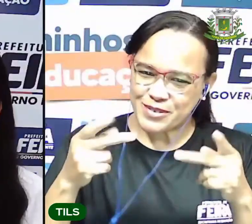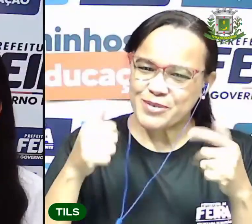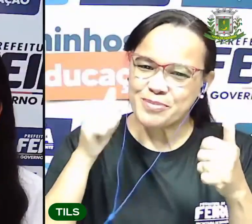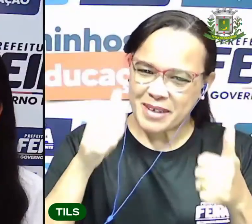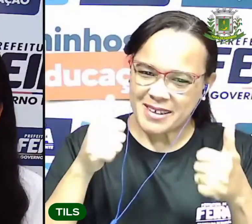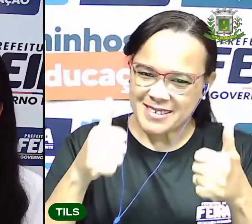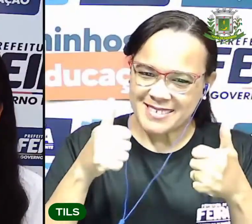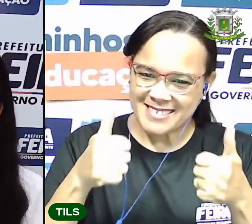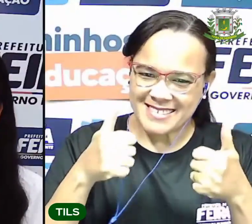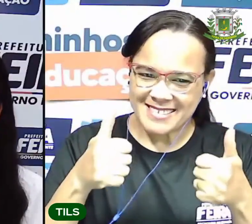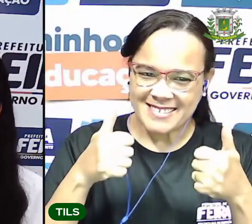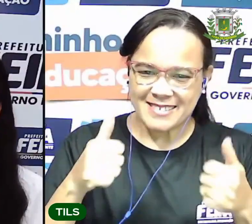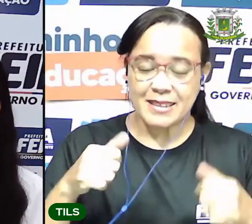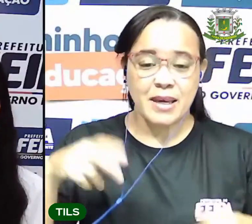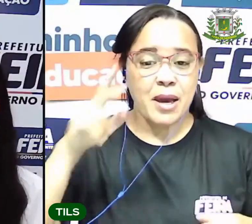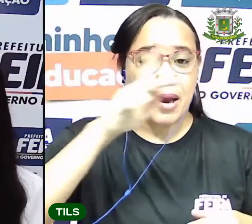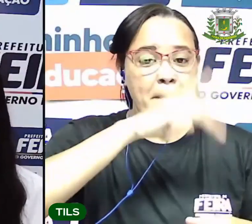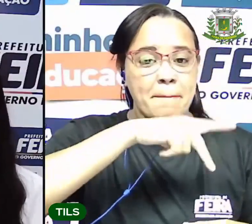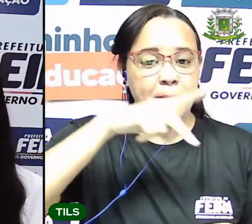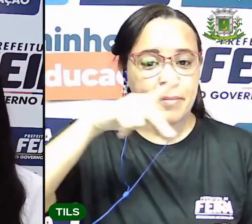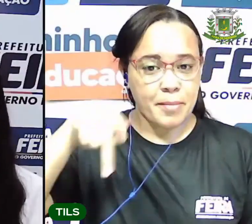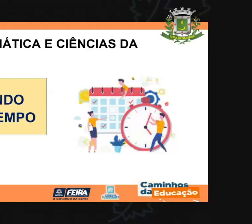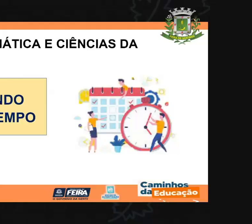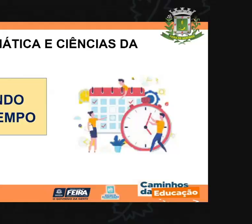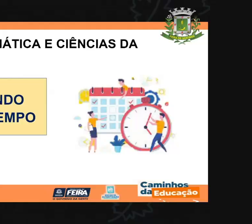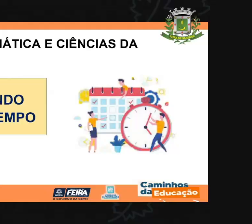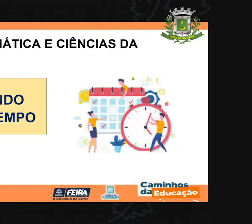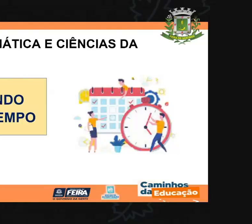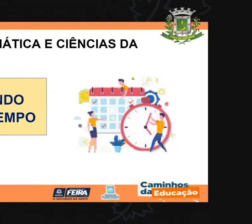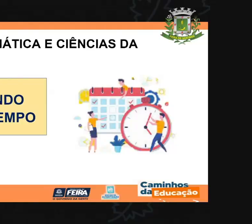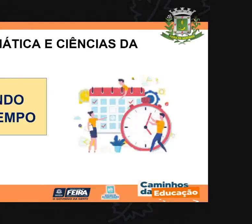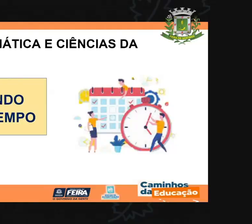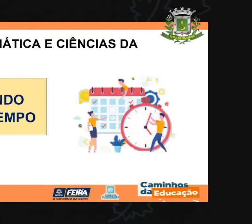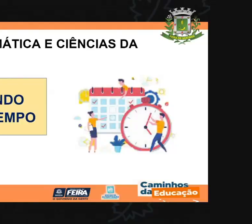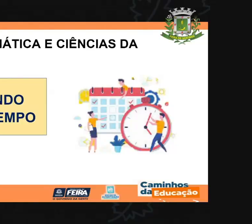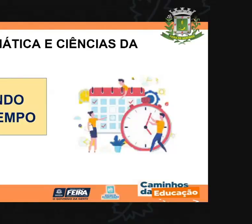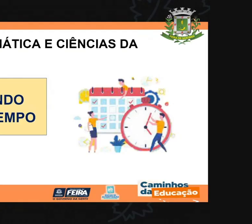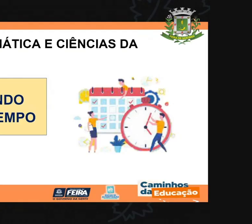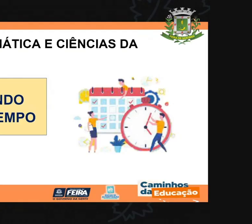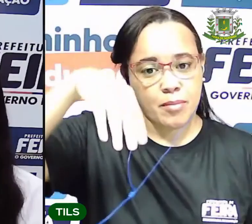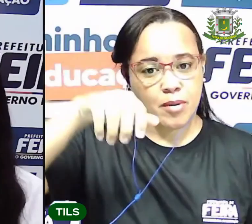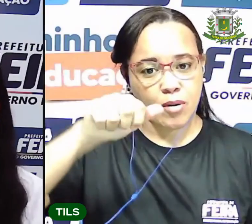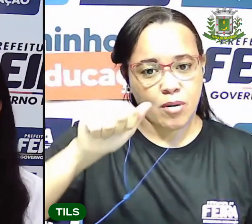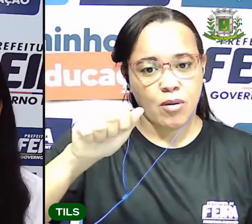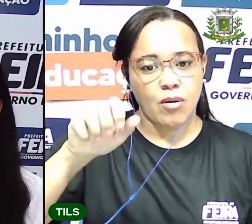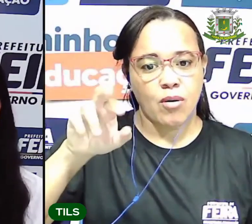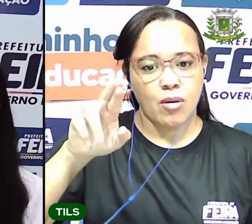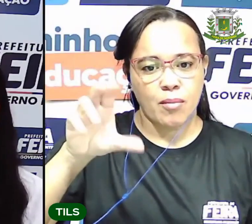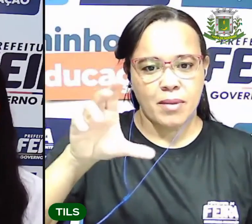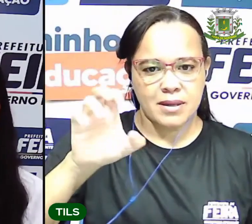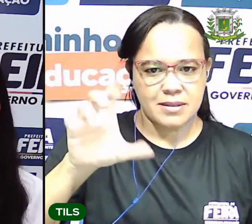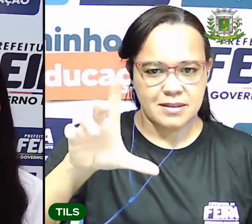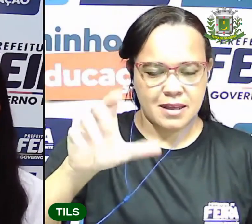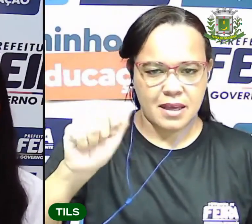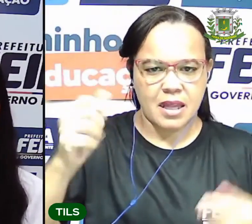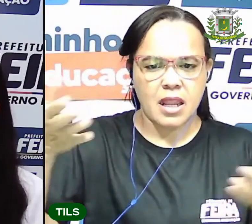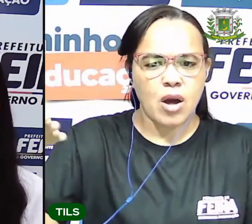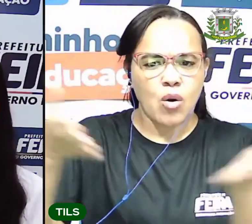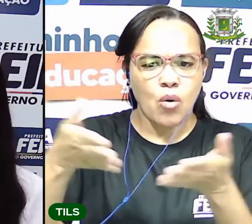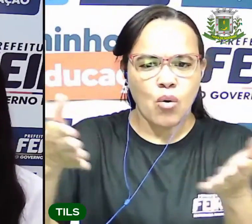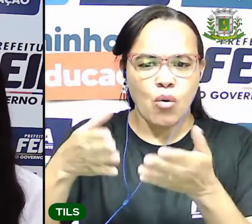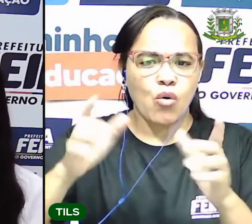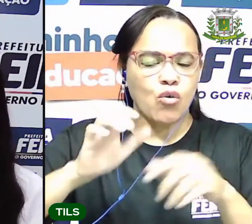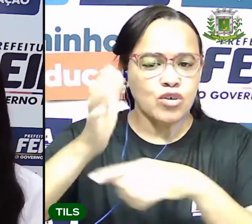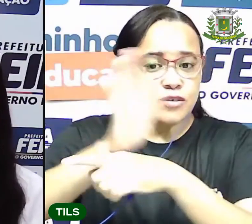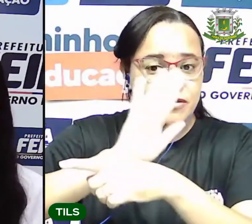Eu sou a Pró Marcela e na videoaula de hoje de Matemática e Ciências da Natureza, a gente vai aprender um assunto muito